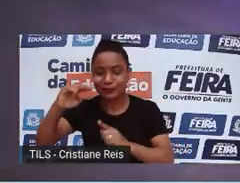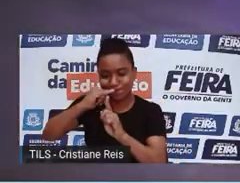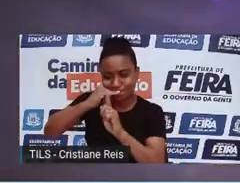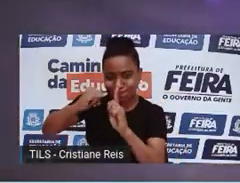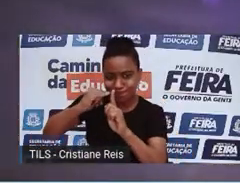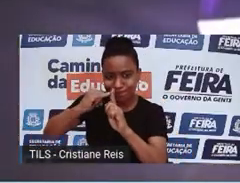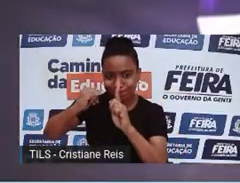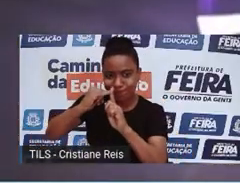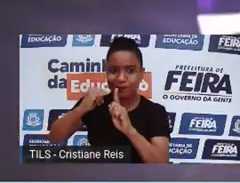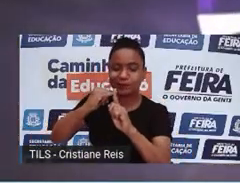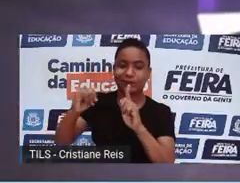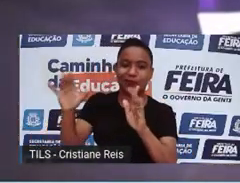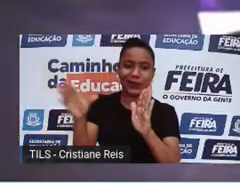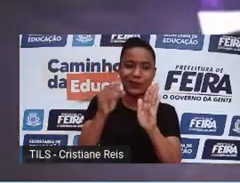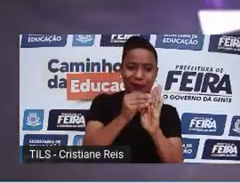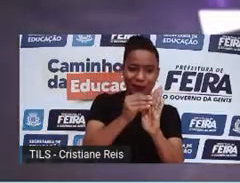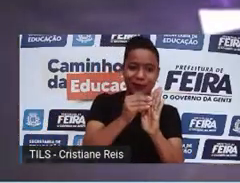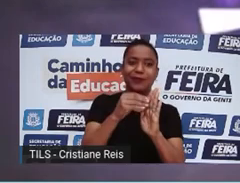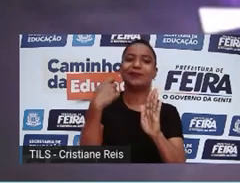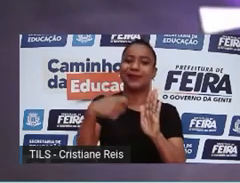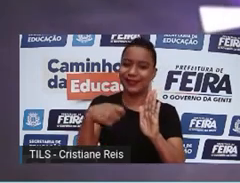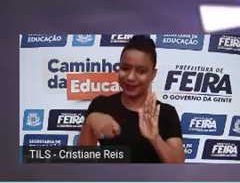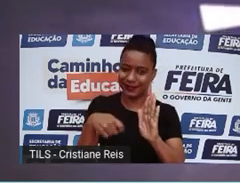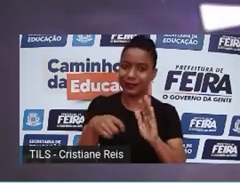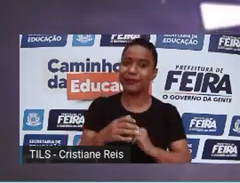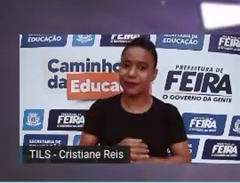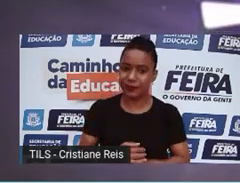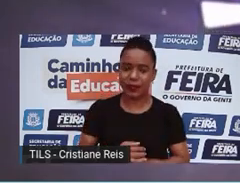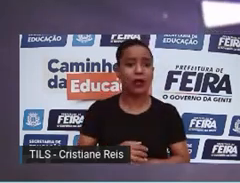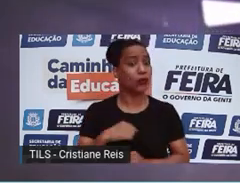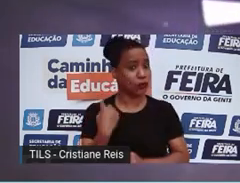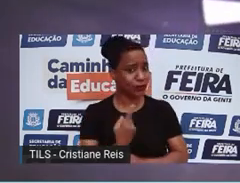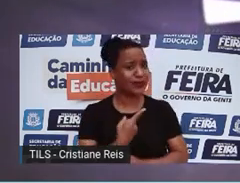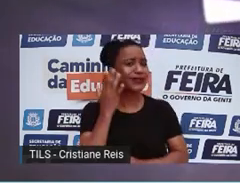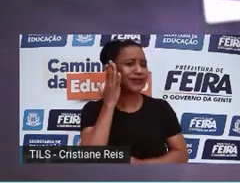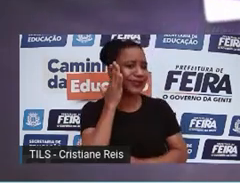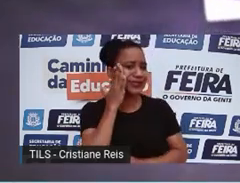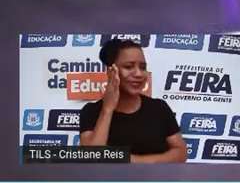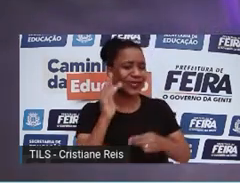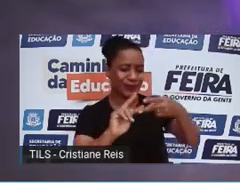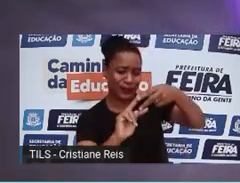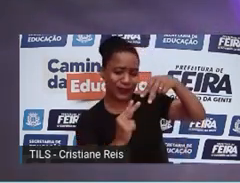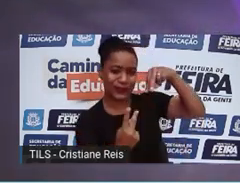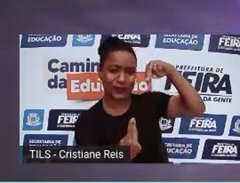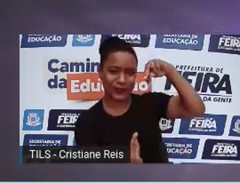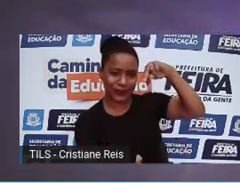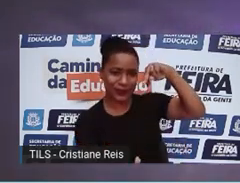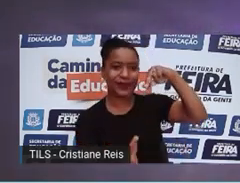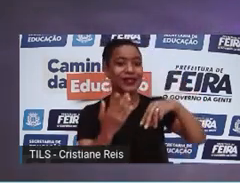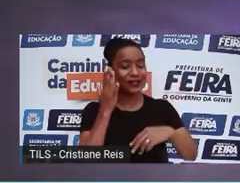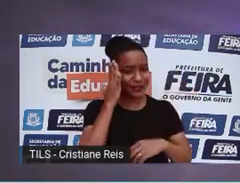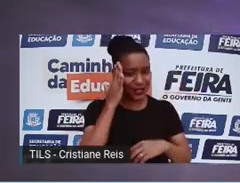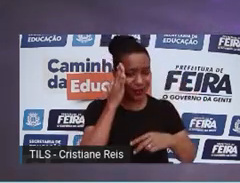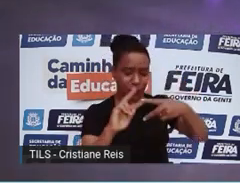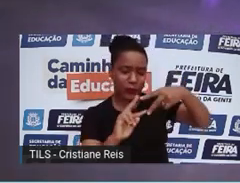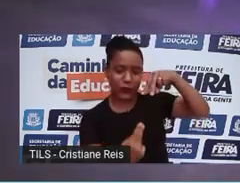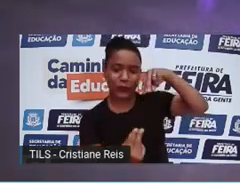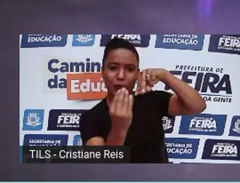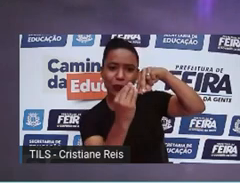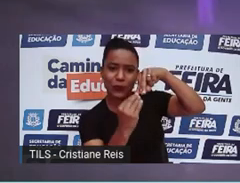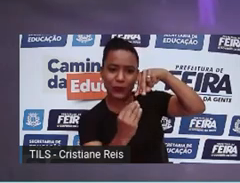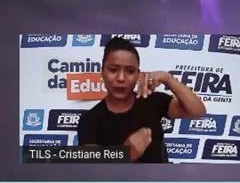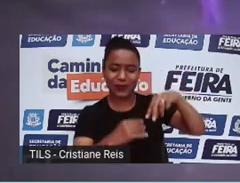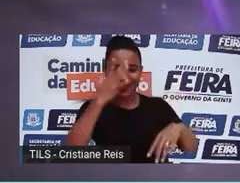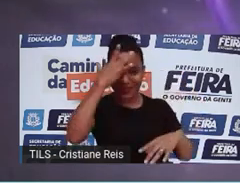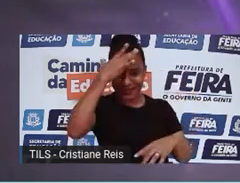já sabia que o código genético tem todas aquelas informações que vão determinar desde a cor da nossa pele até a propensão para